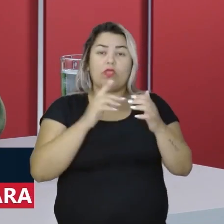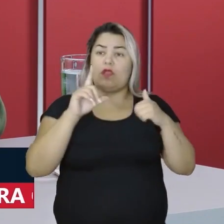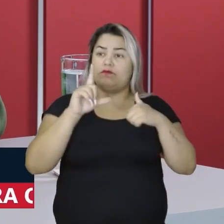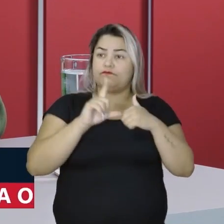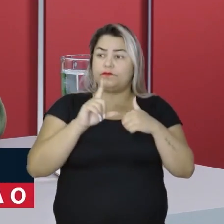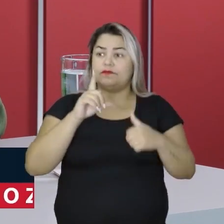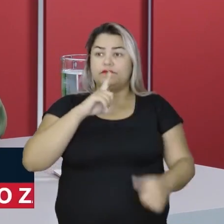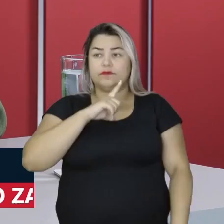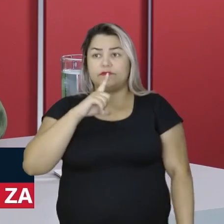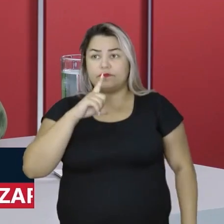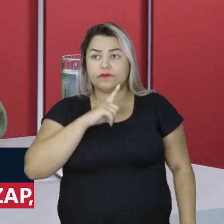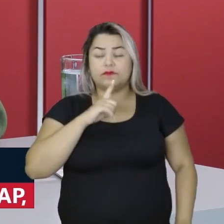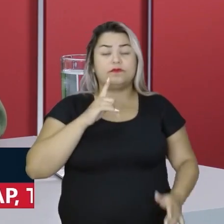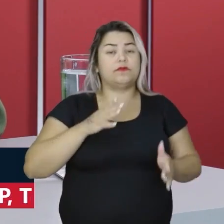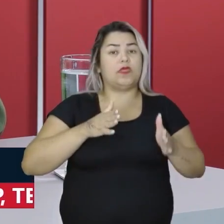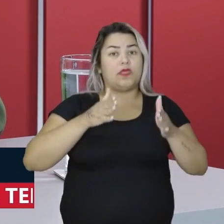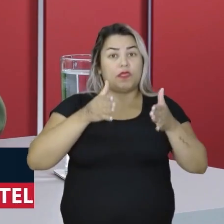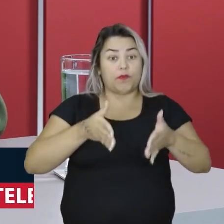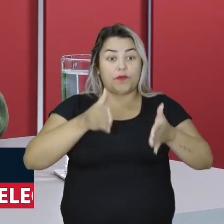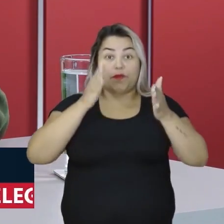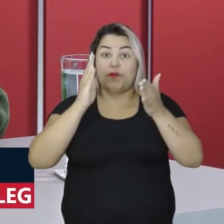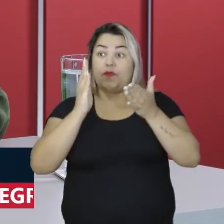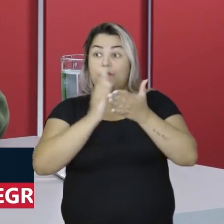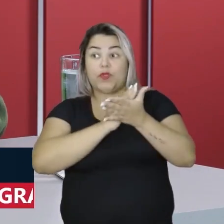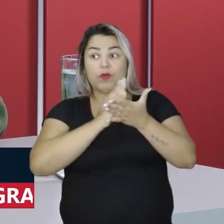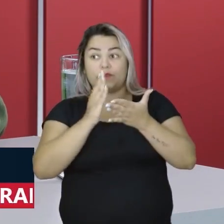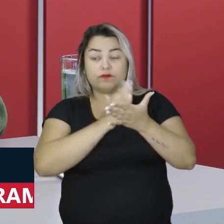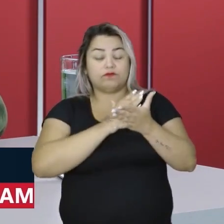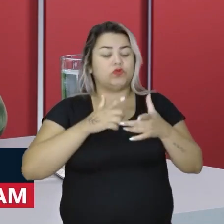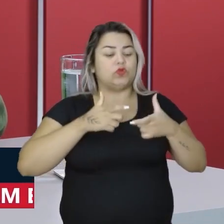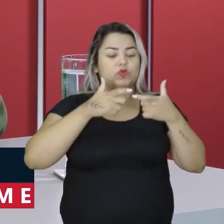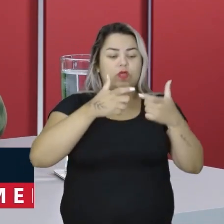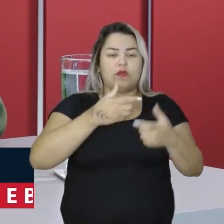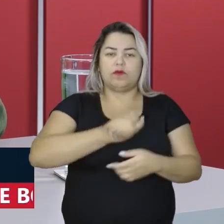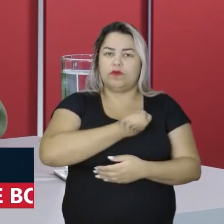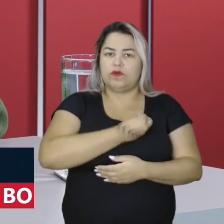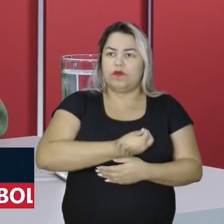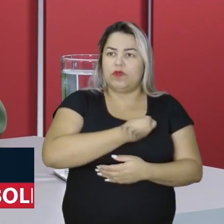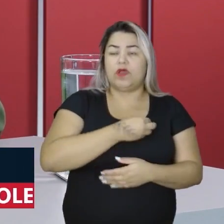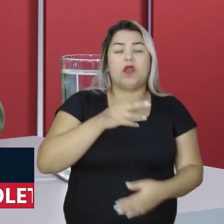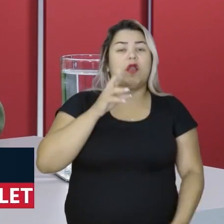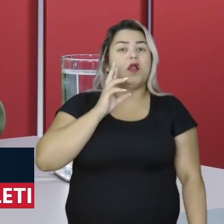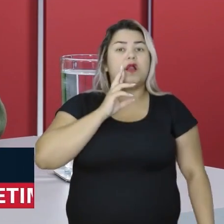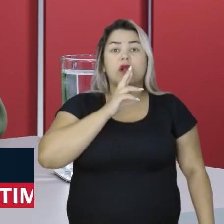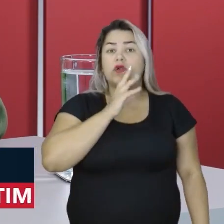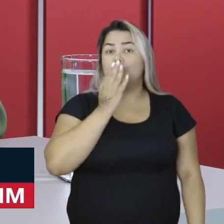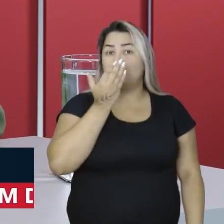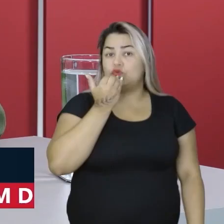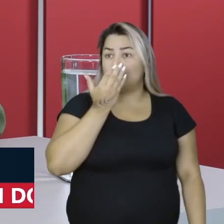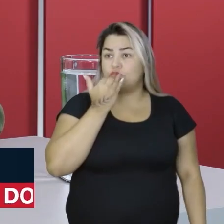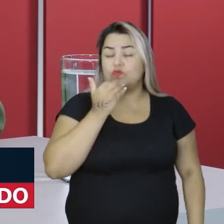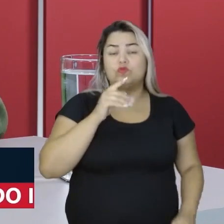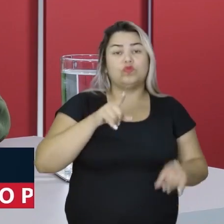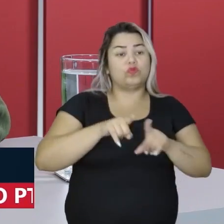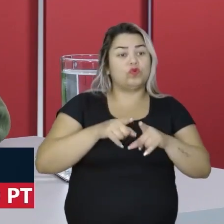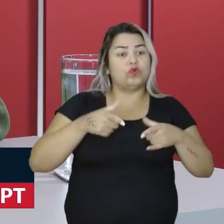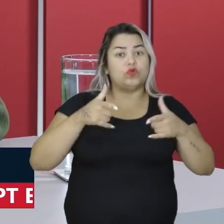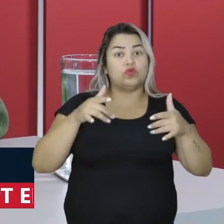vão ter que ter bibliotecas, vão ter que ter espaço de convivência, refeitório, área de recriação,